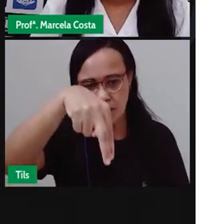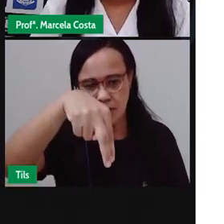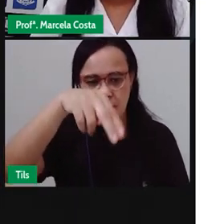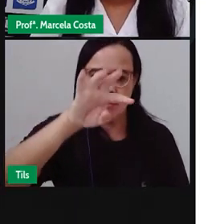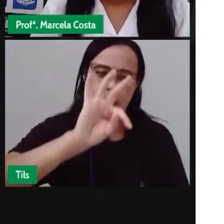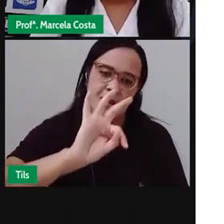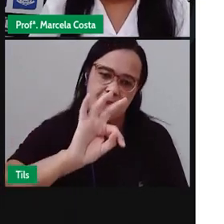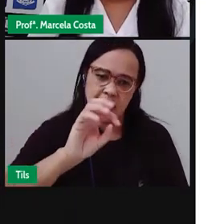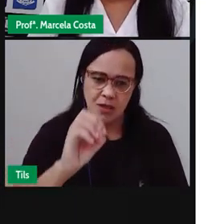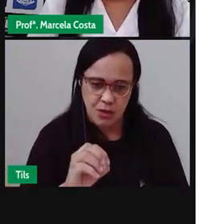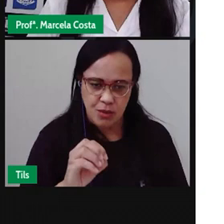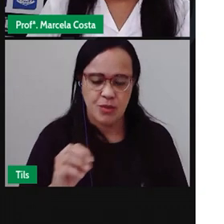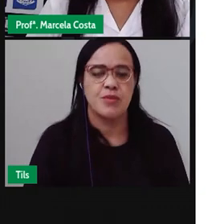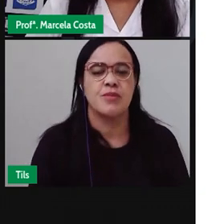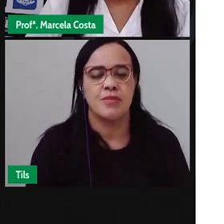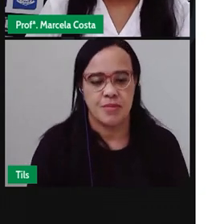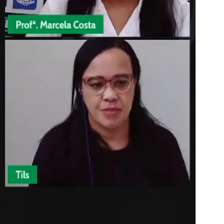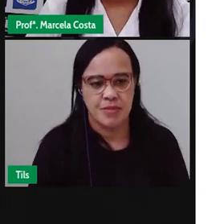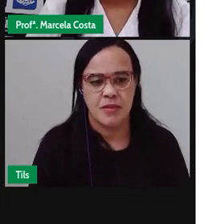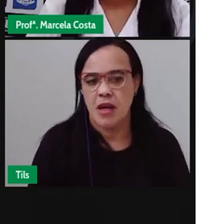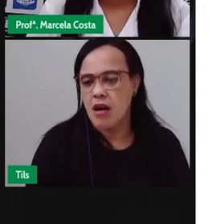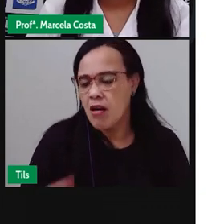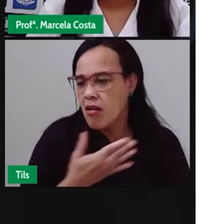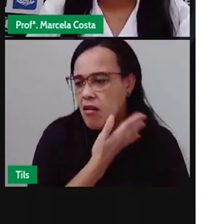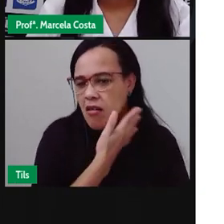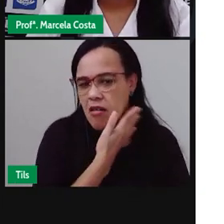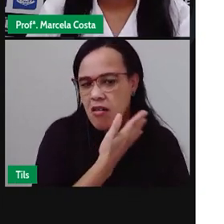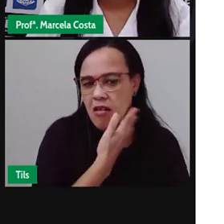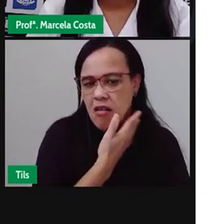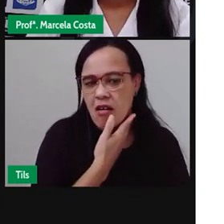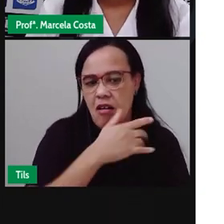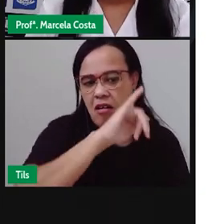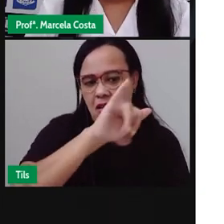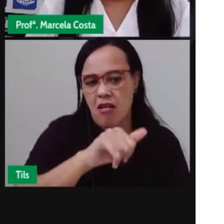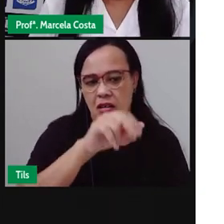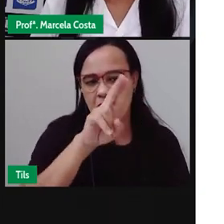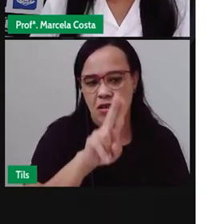Jumento Quando eu falo Jumento